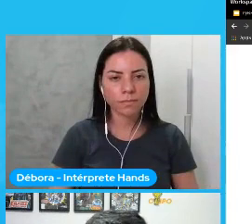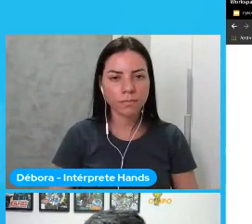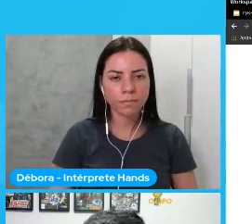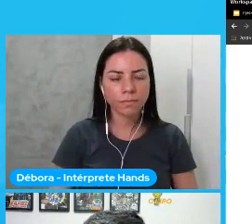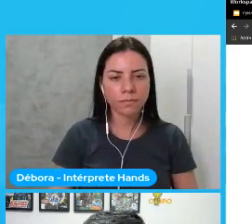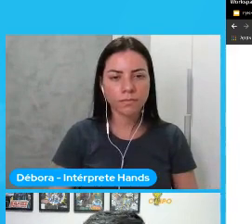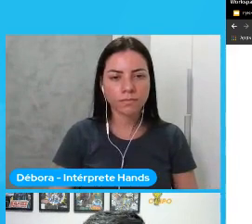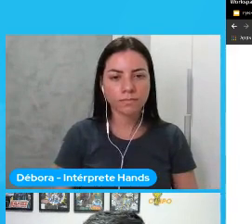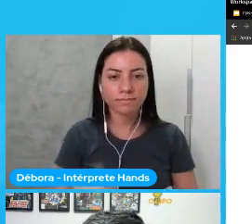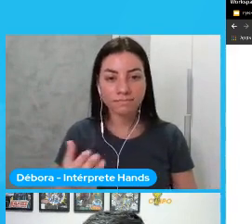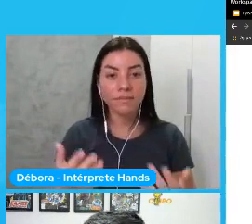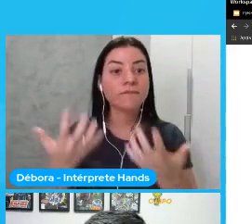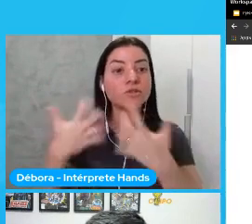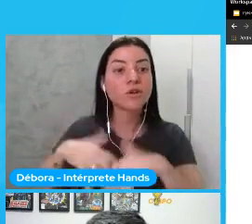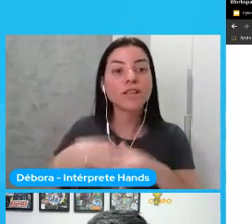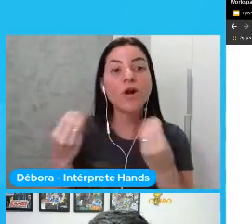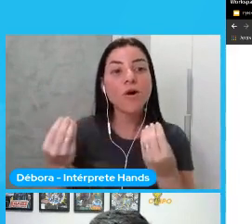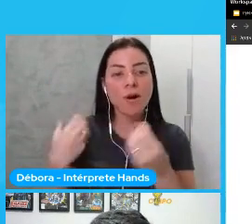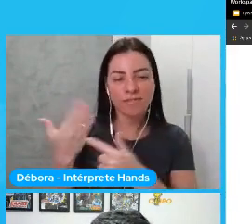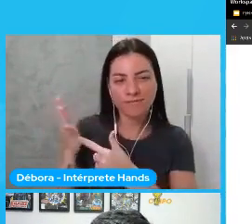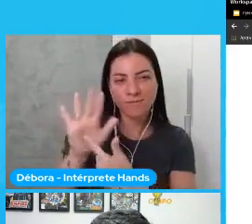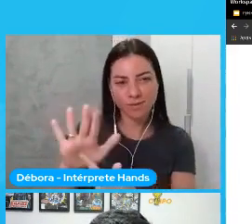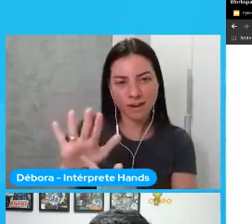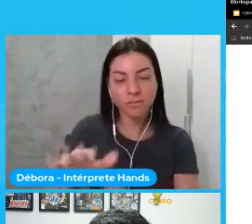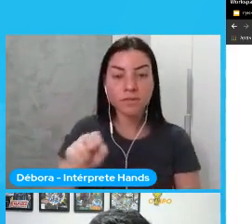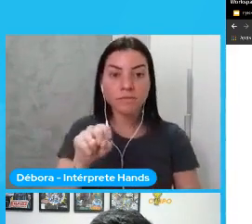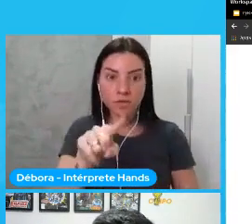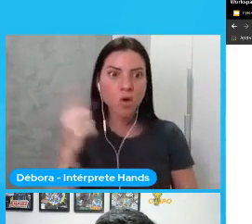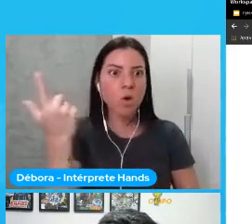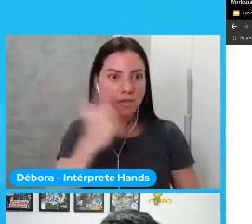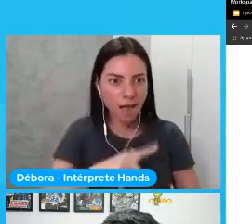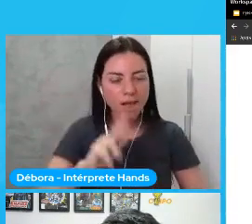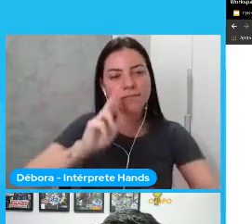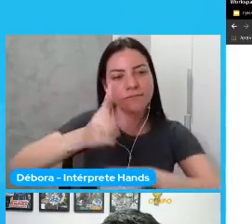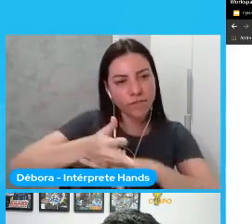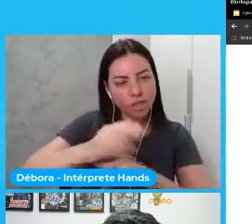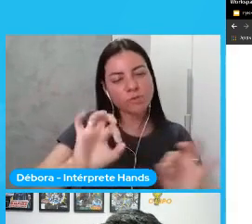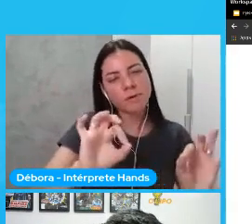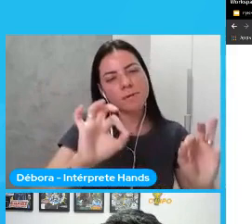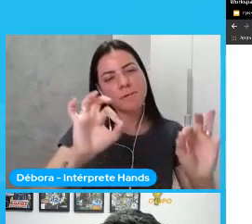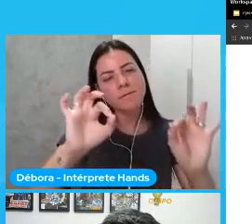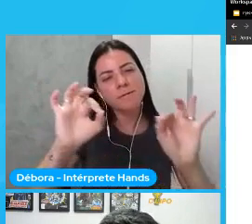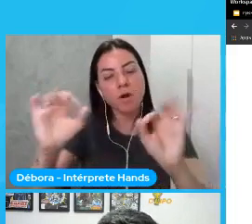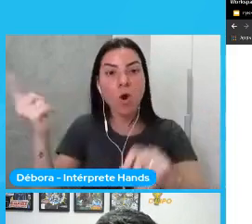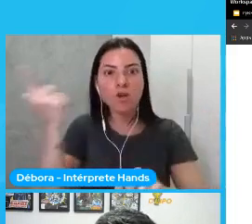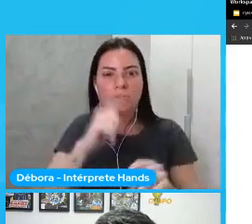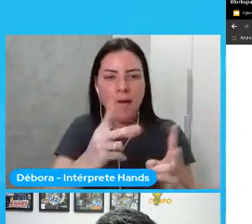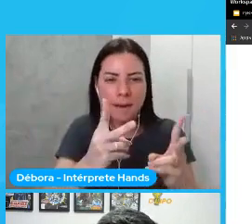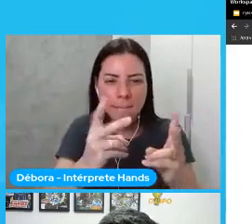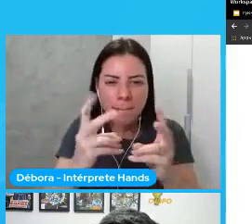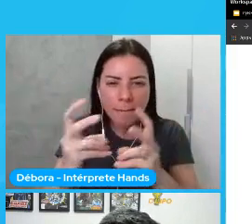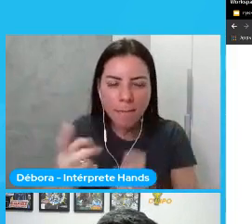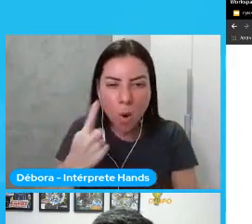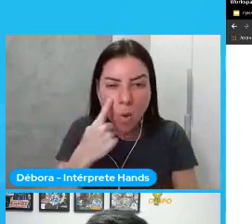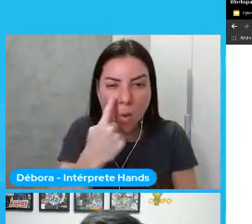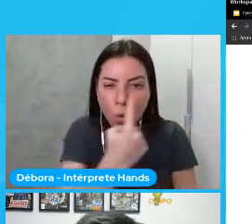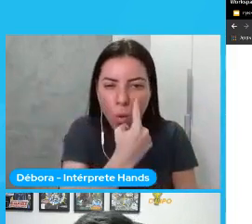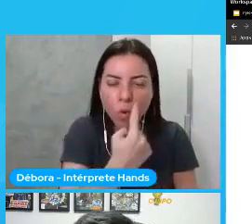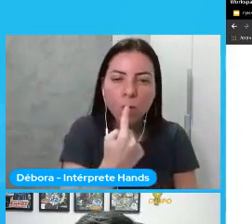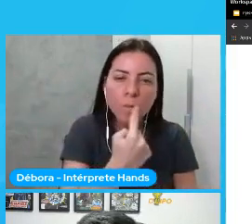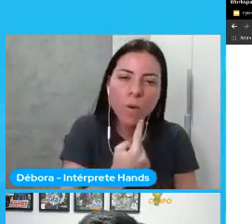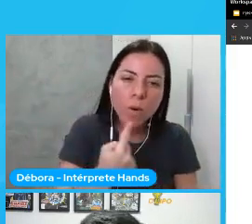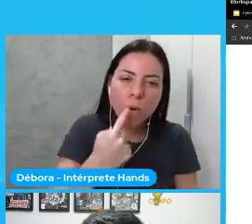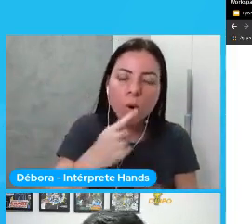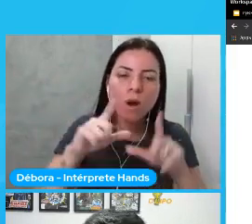de como é que tá funcionando então você passa um vídeo e aí ele detecta o rosto os olhos a boca aqui com o próprio